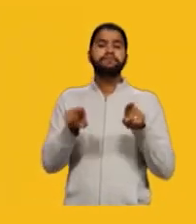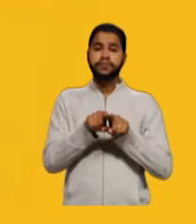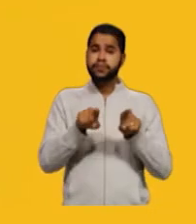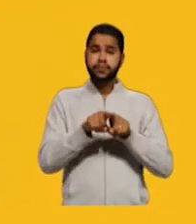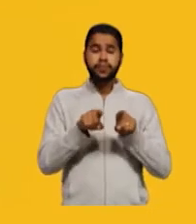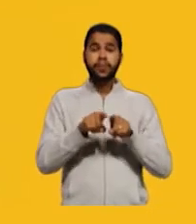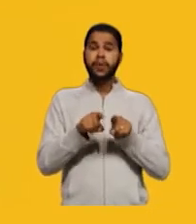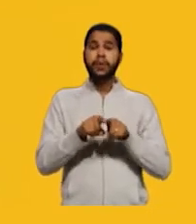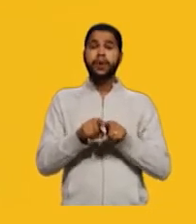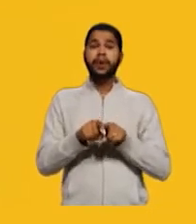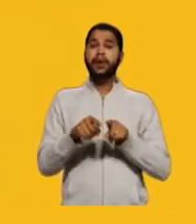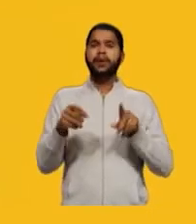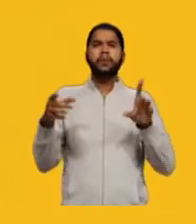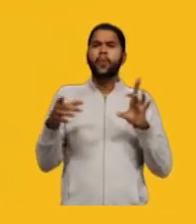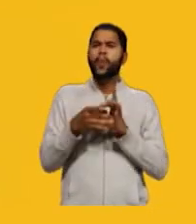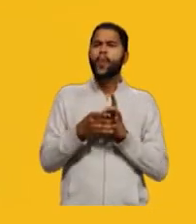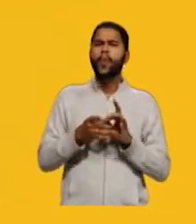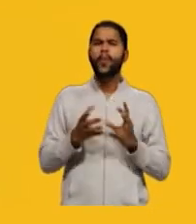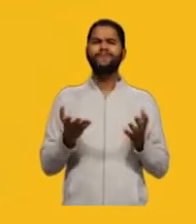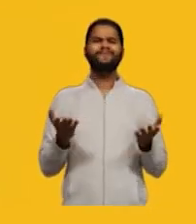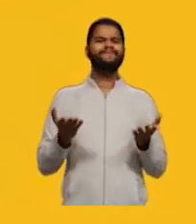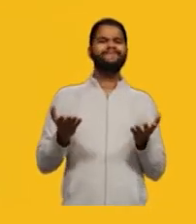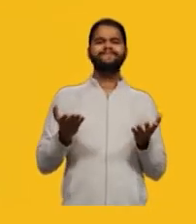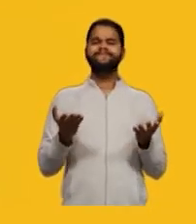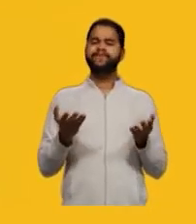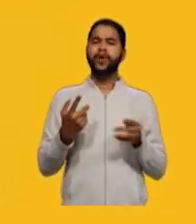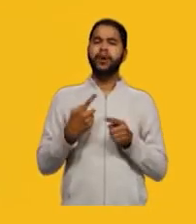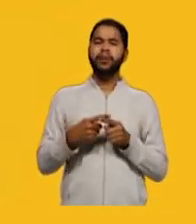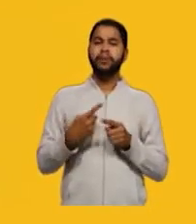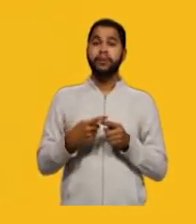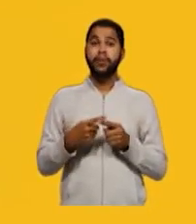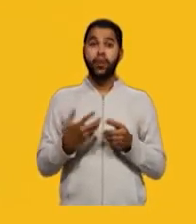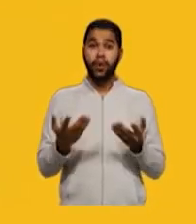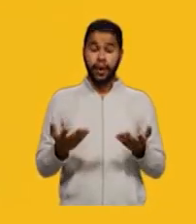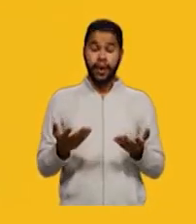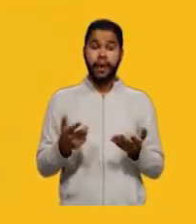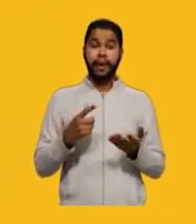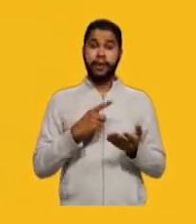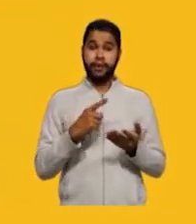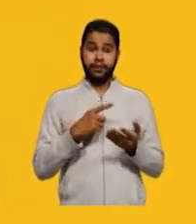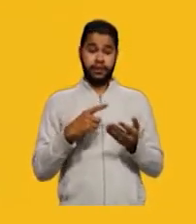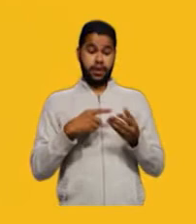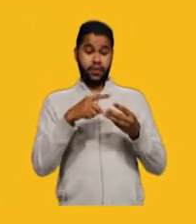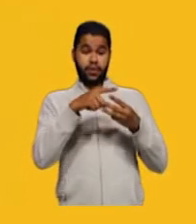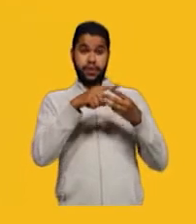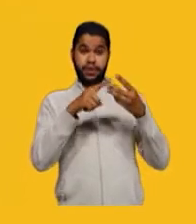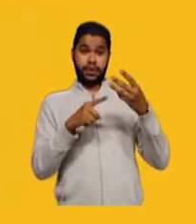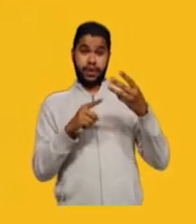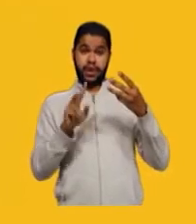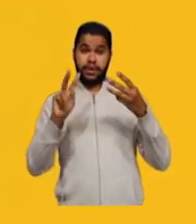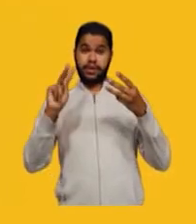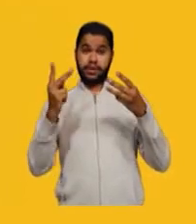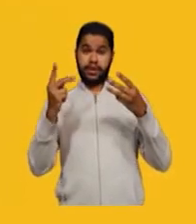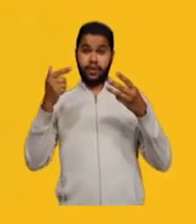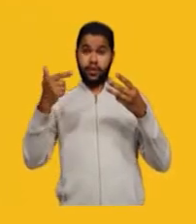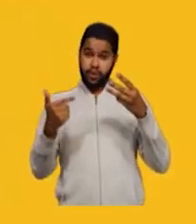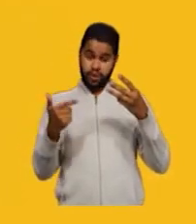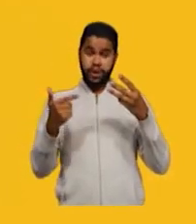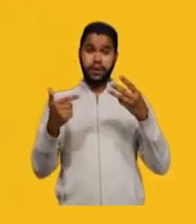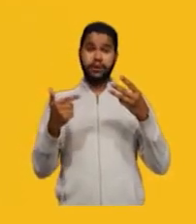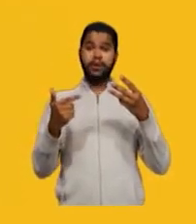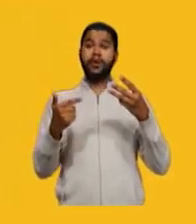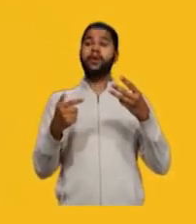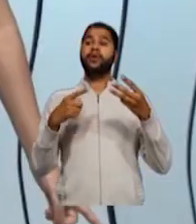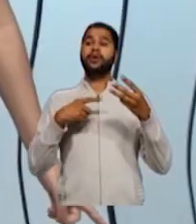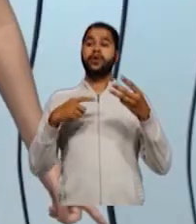carbono que não se encaixa em nenhuma classificação. Por quê? Eu tenho três hidrogênios ligados a ele e